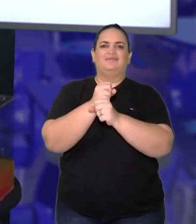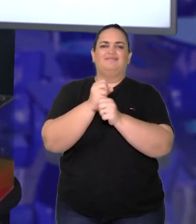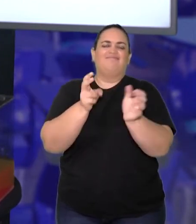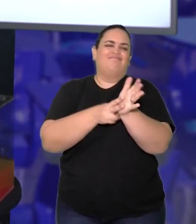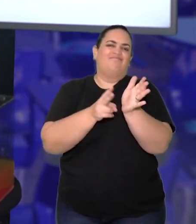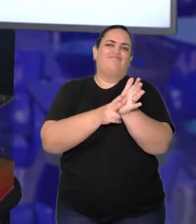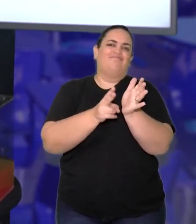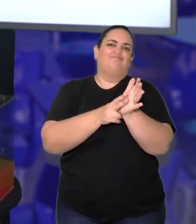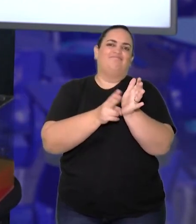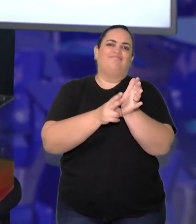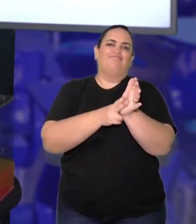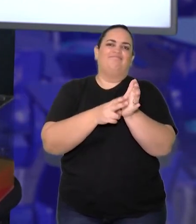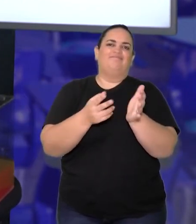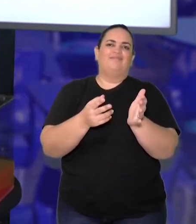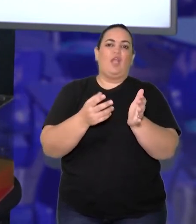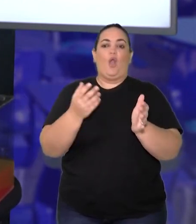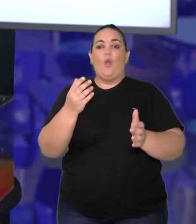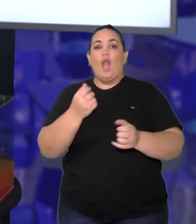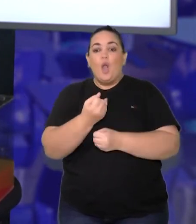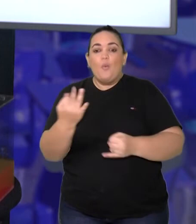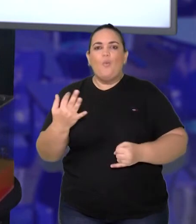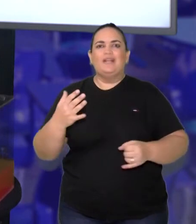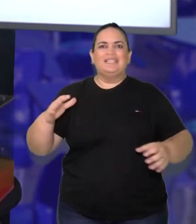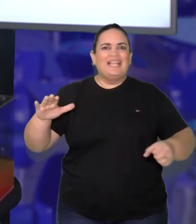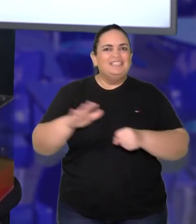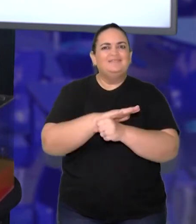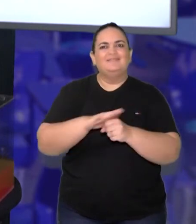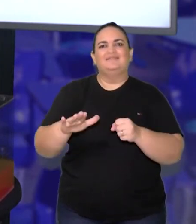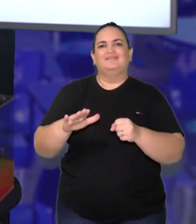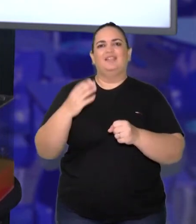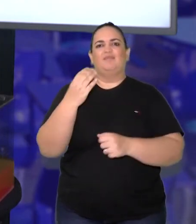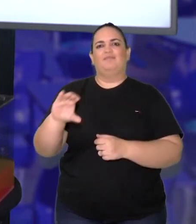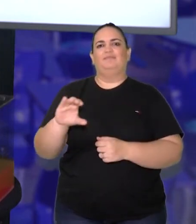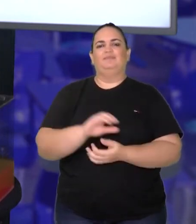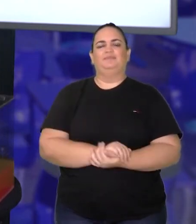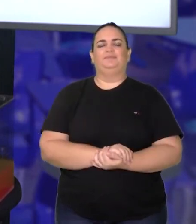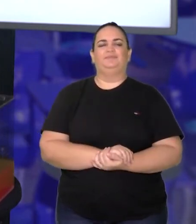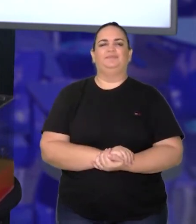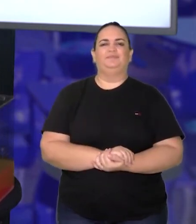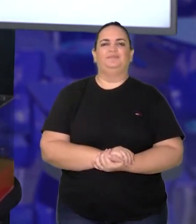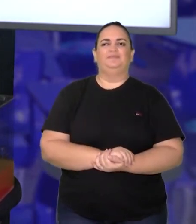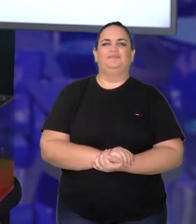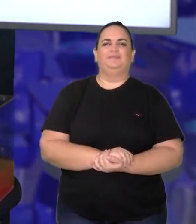vai dar a quantidade de cubinhos para preencher o espaço, tá certo?